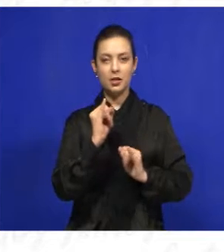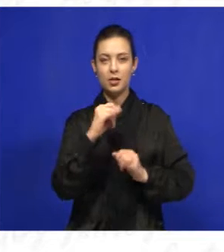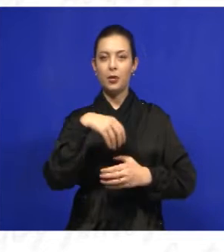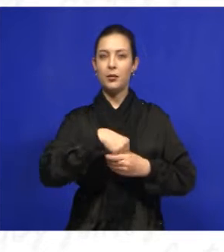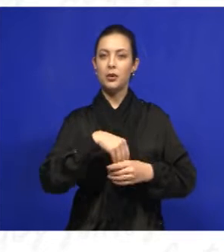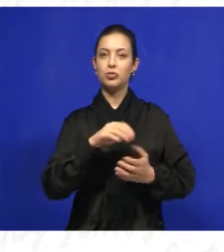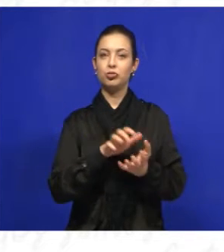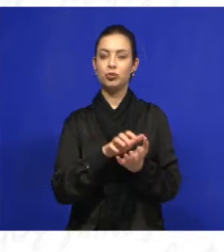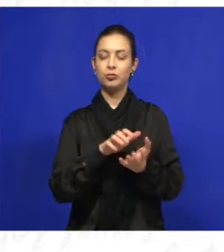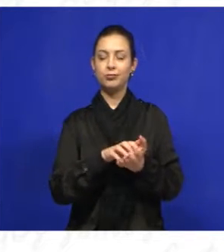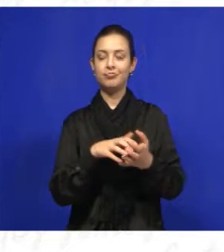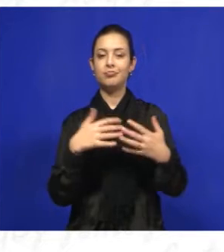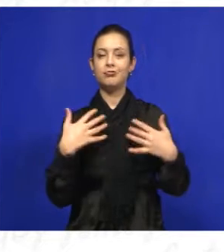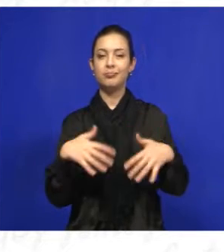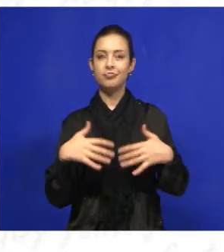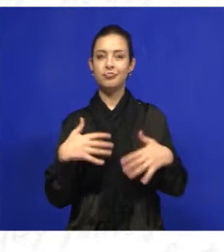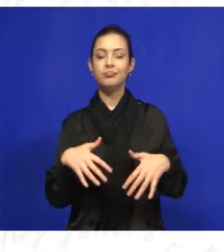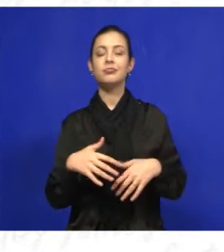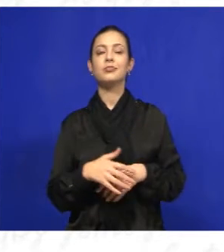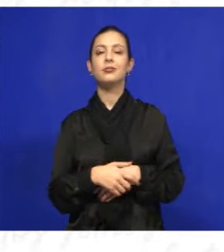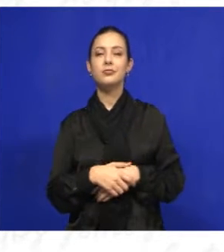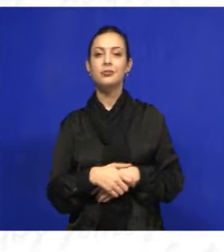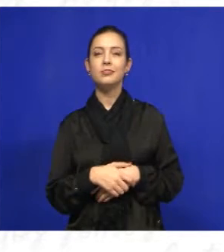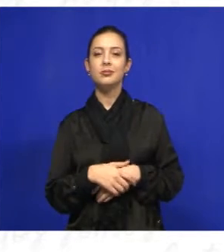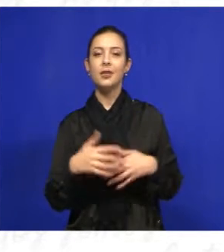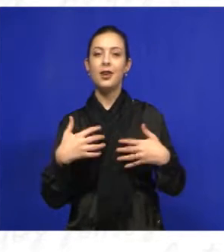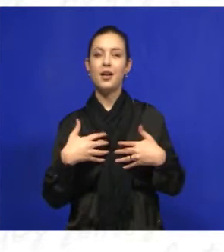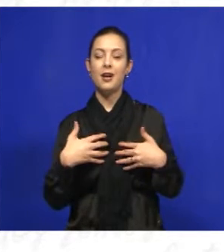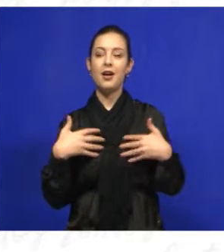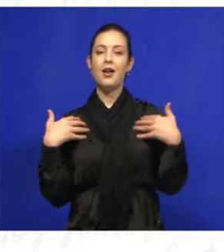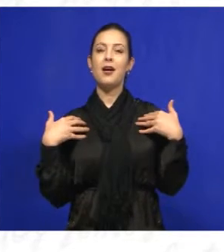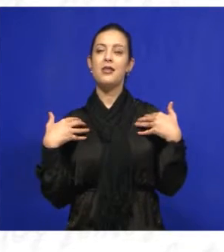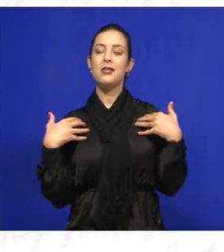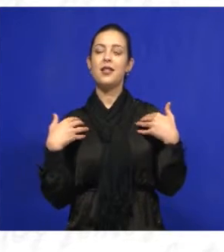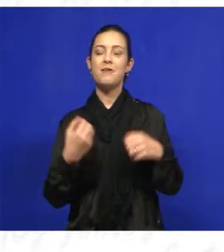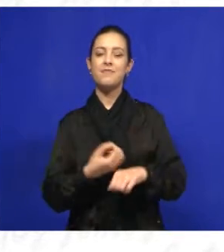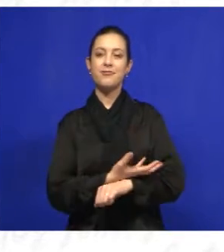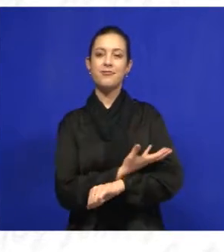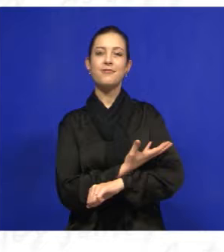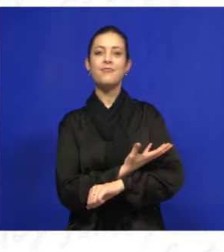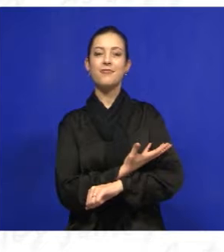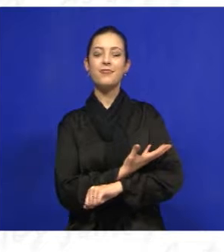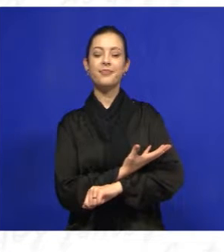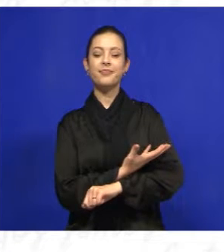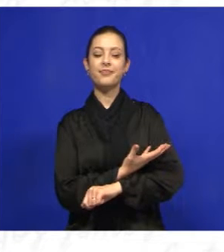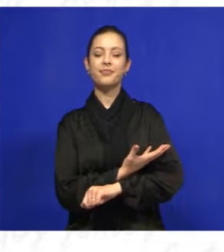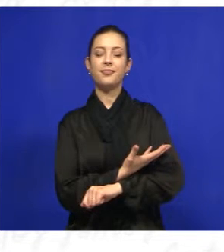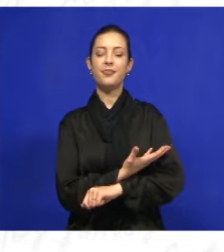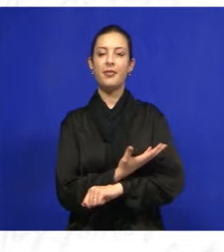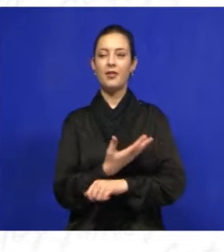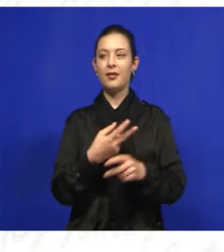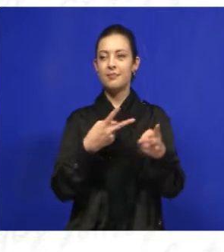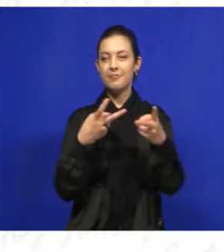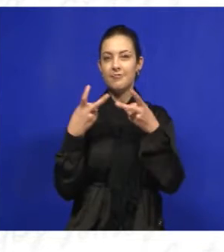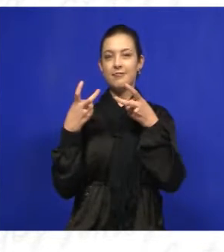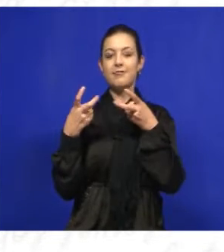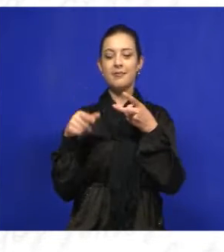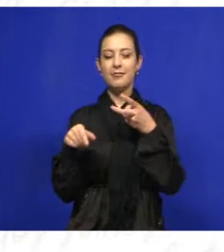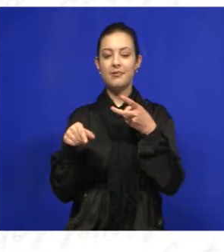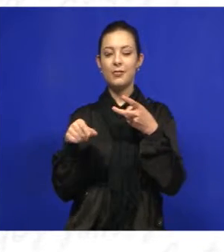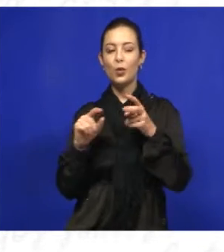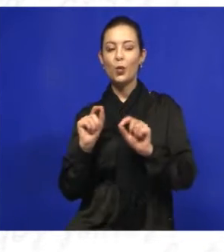foi um momento de muita alegria e muita emoção em ver ali, não Derbal?